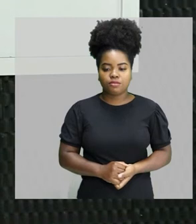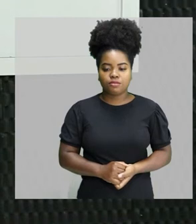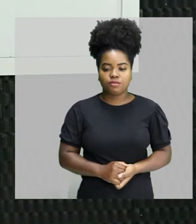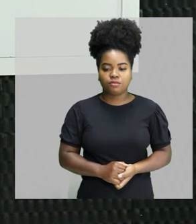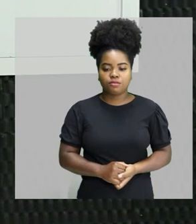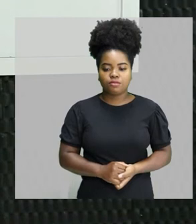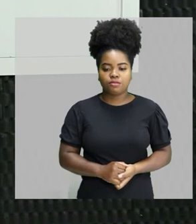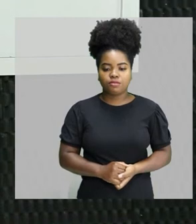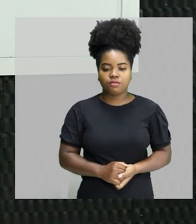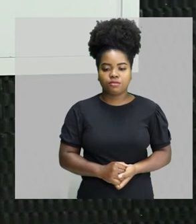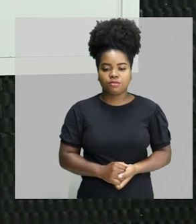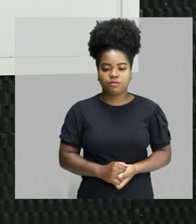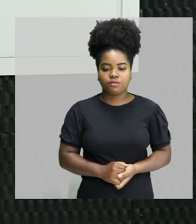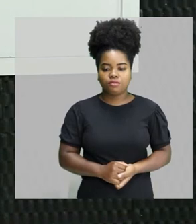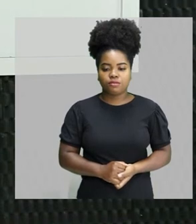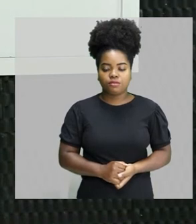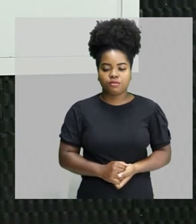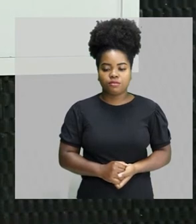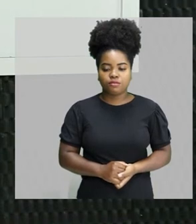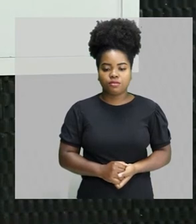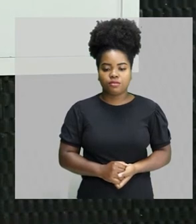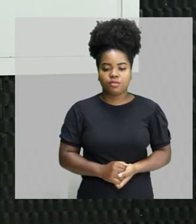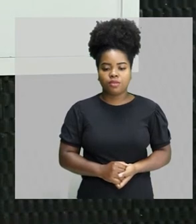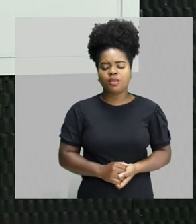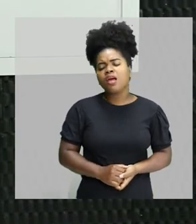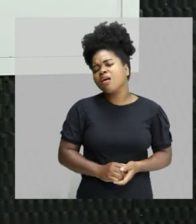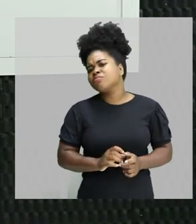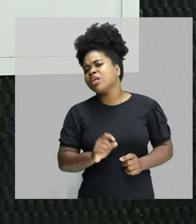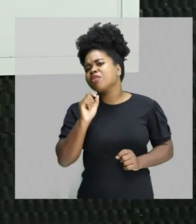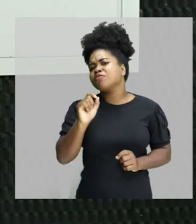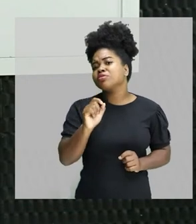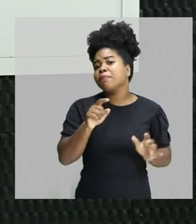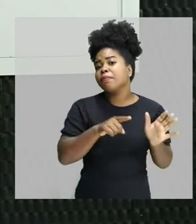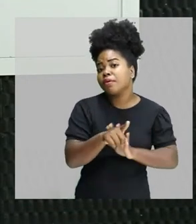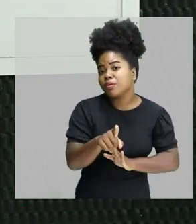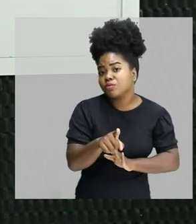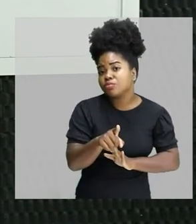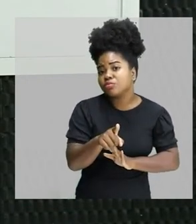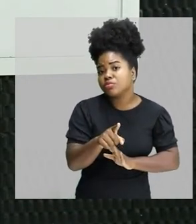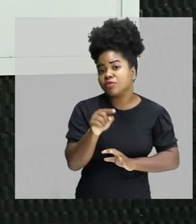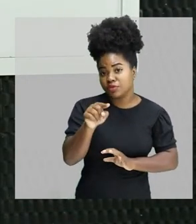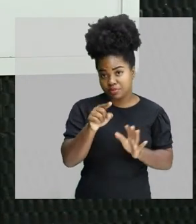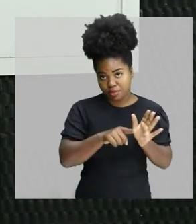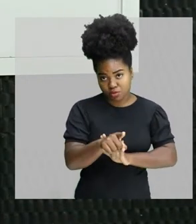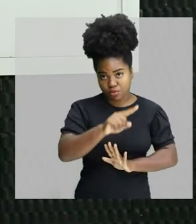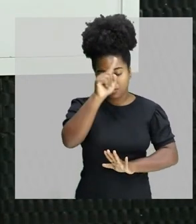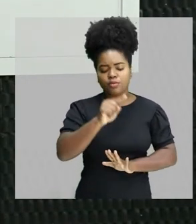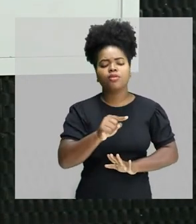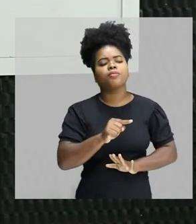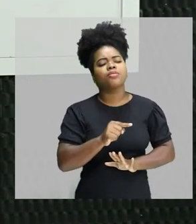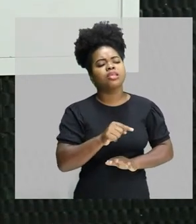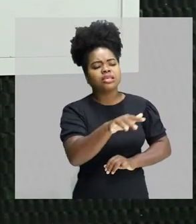Bom, aí pode vir a pergunta, e este meio, Bruce, ele é um meio material